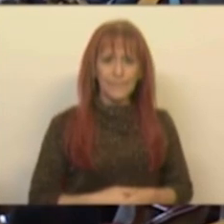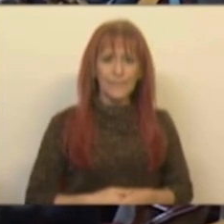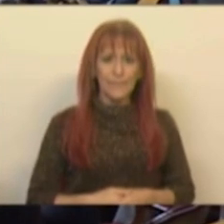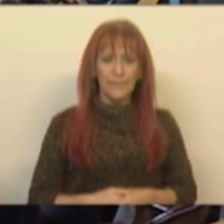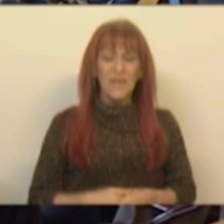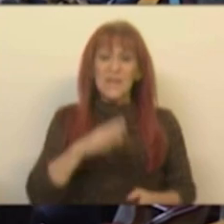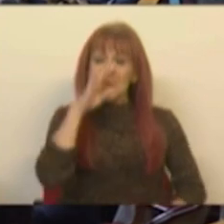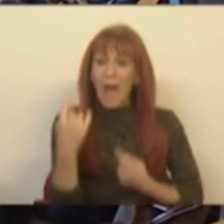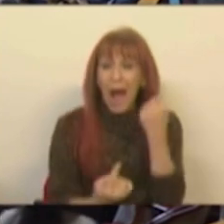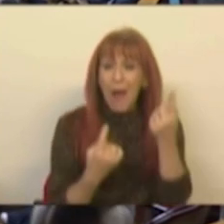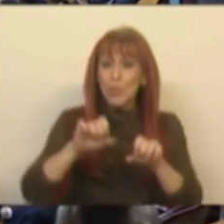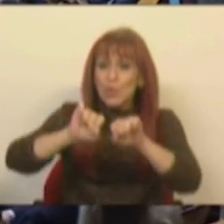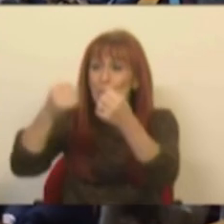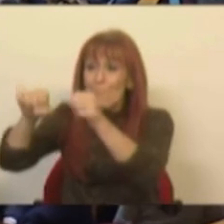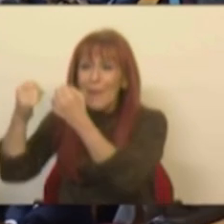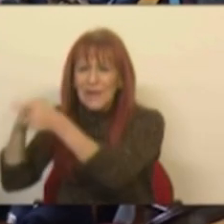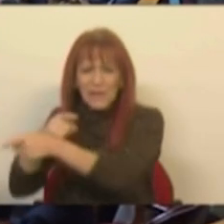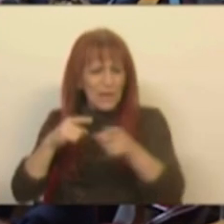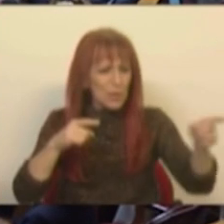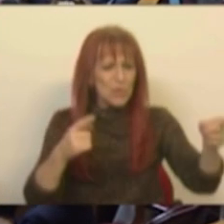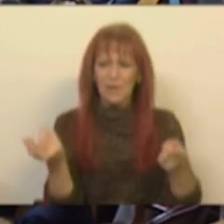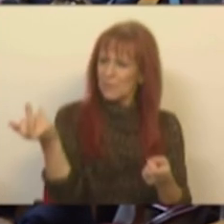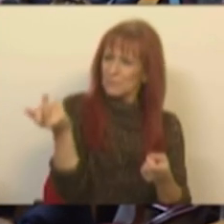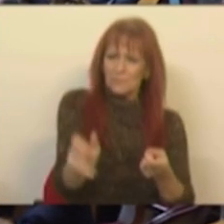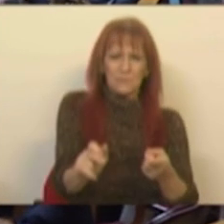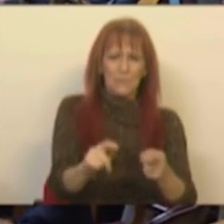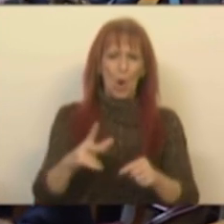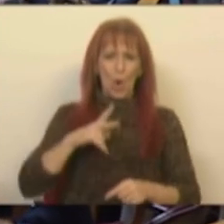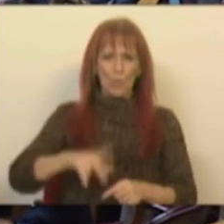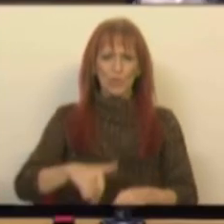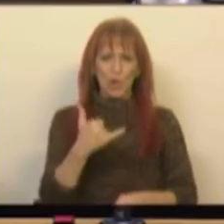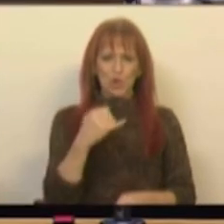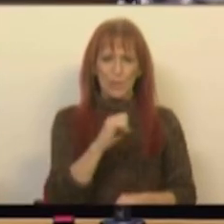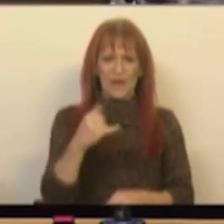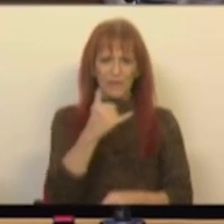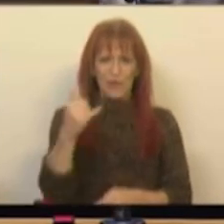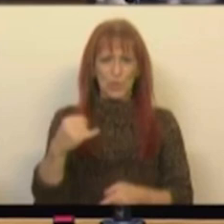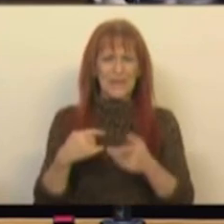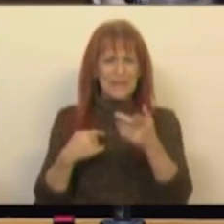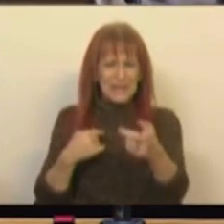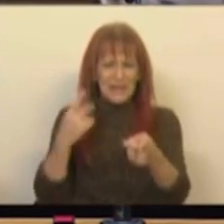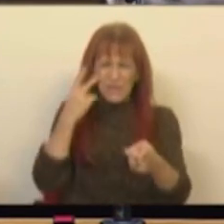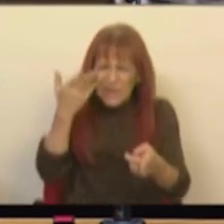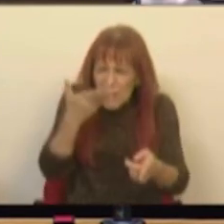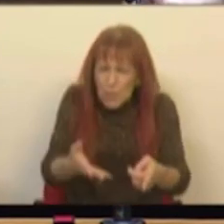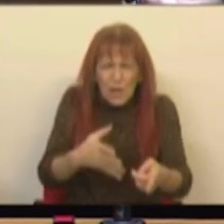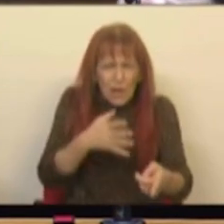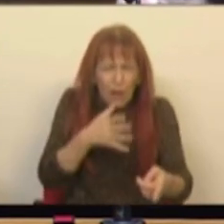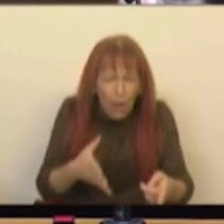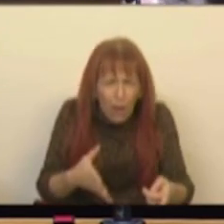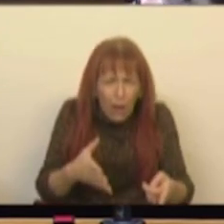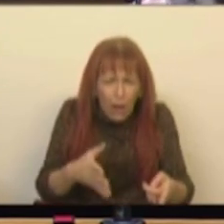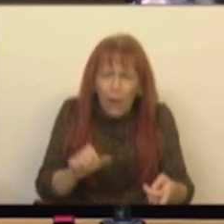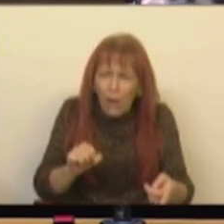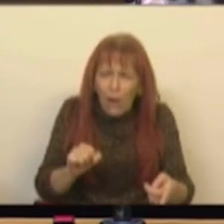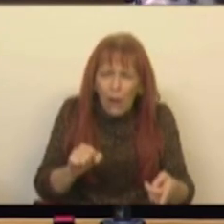Se algum desses partidos chegasse ao Portugal 2022 e visse isto, diria, sim,